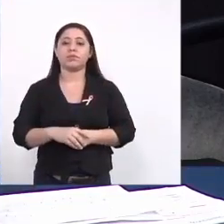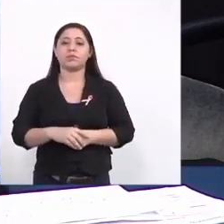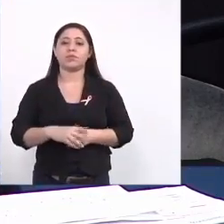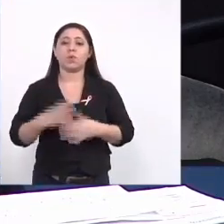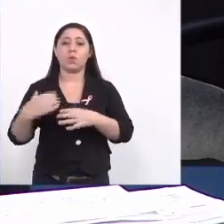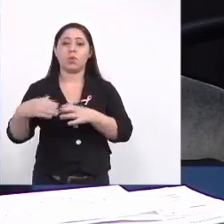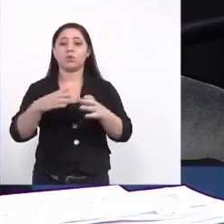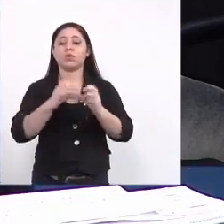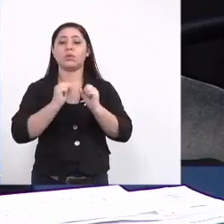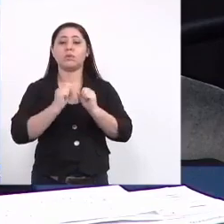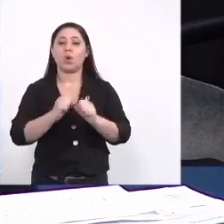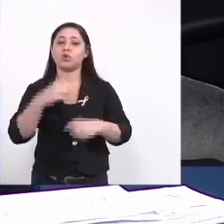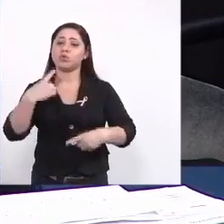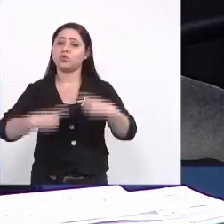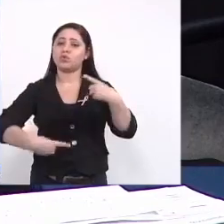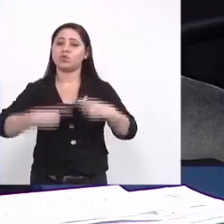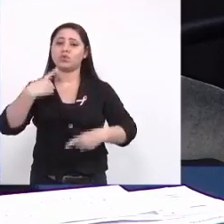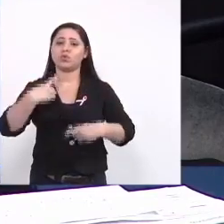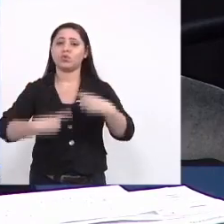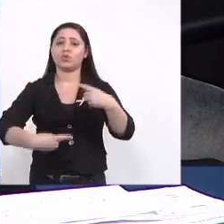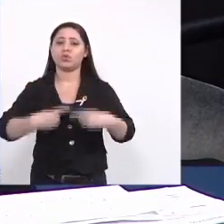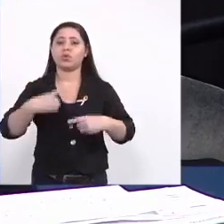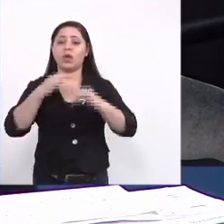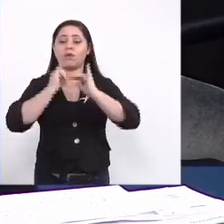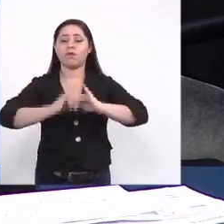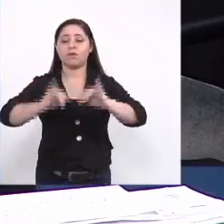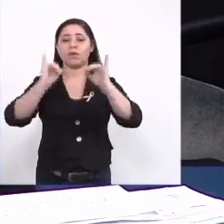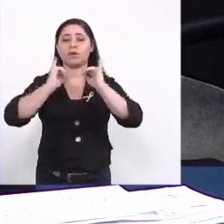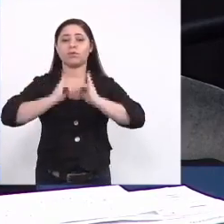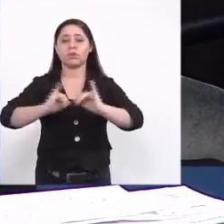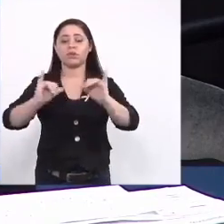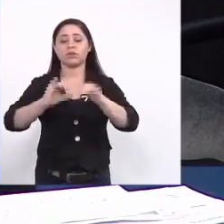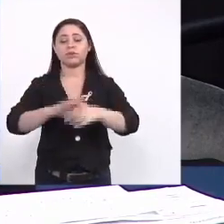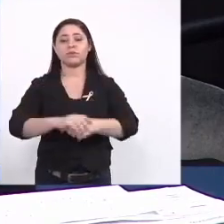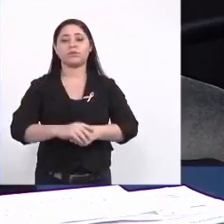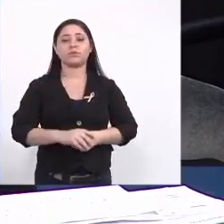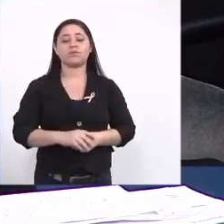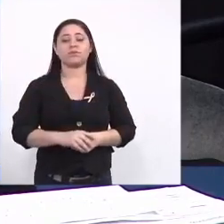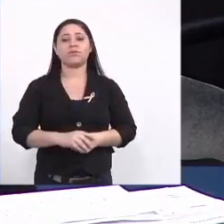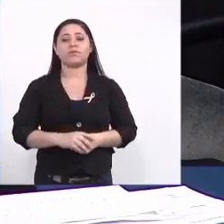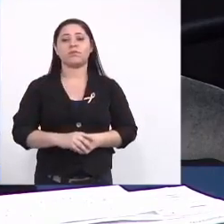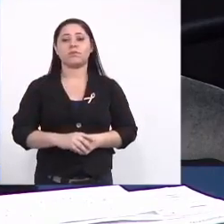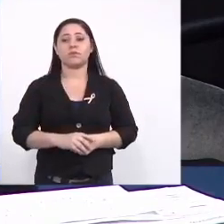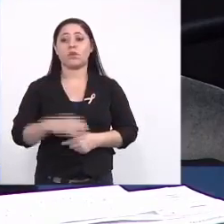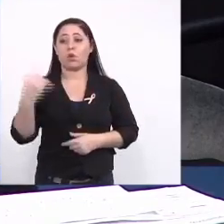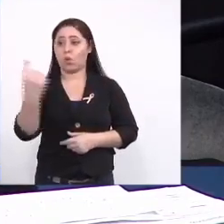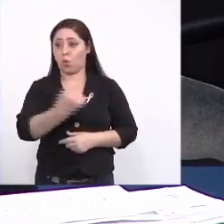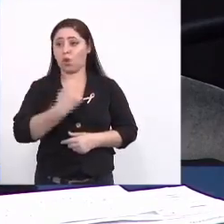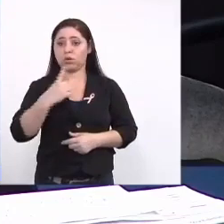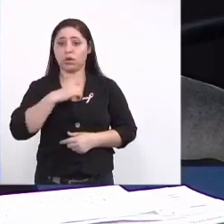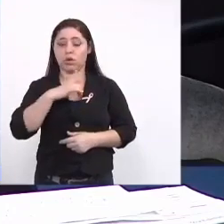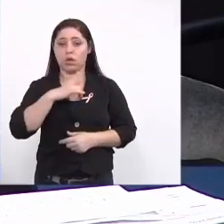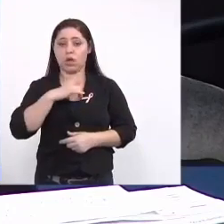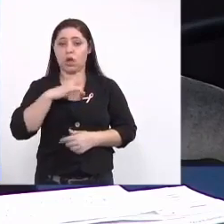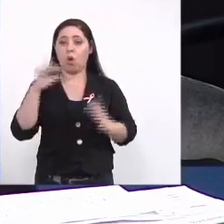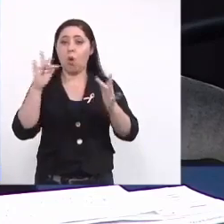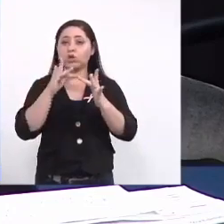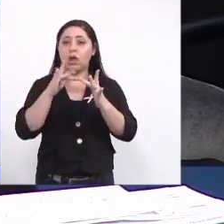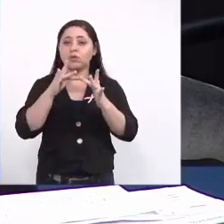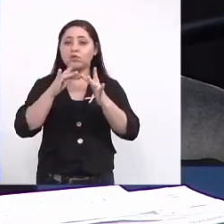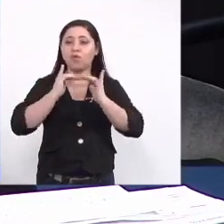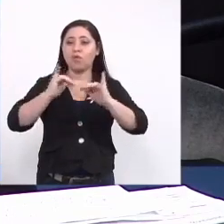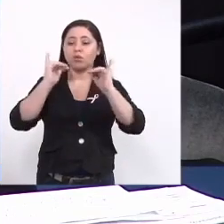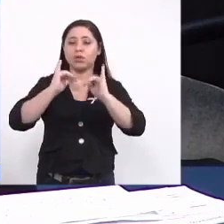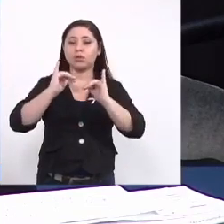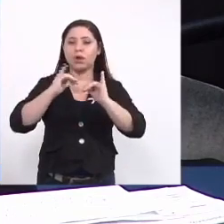nós podemos ir discutir essas informações nós que temos contato com a informação às vezes a